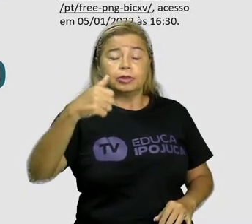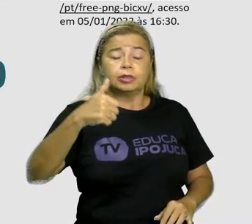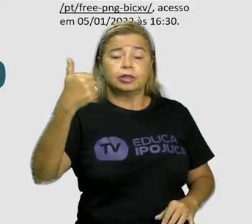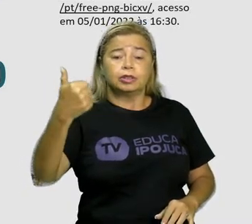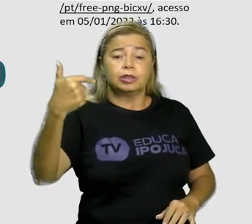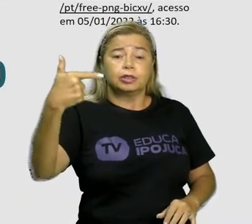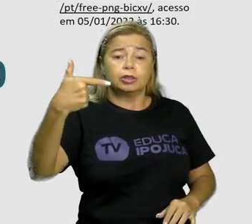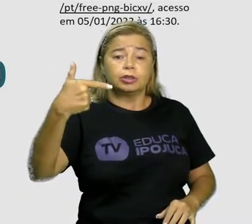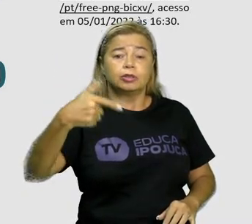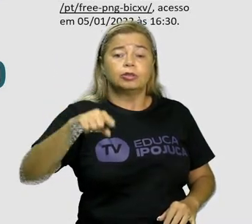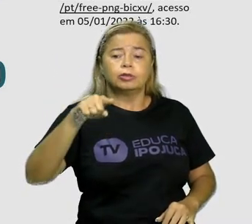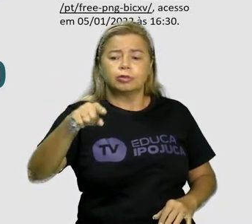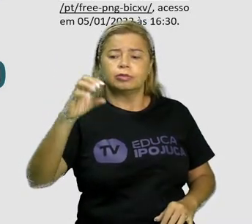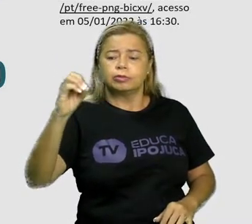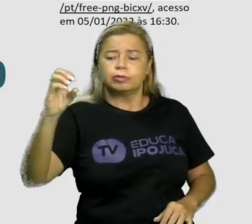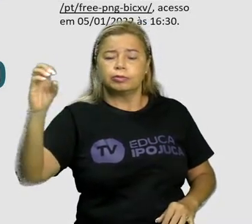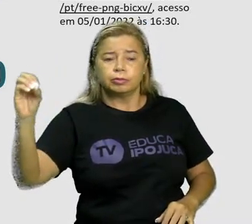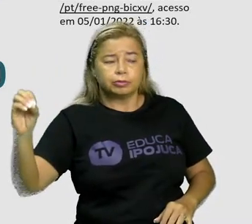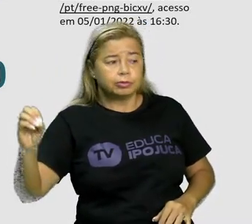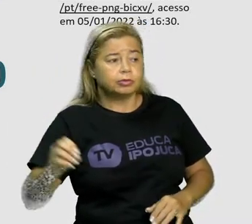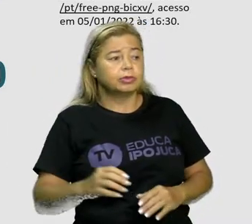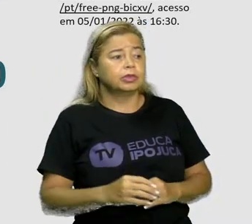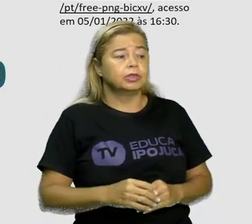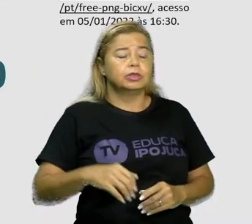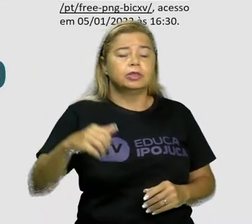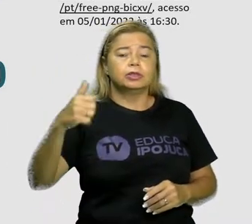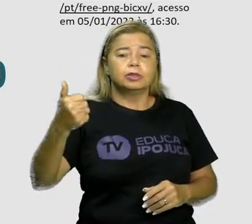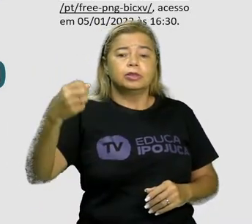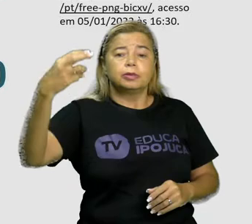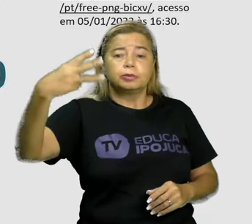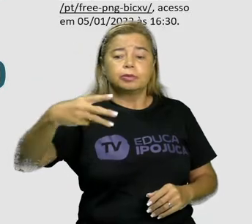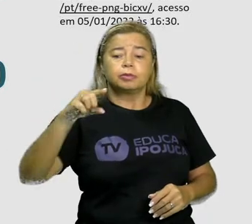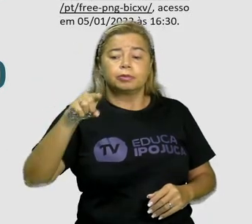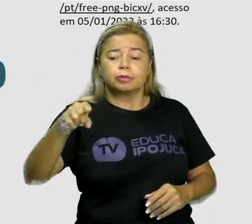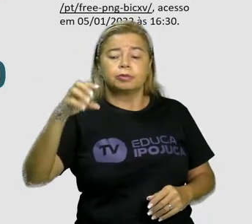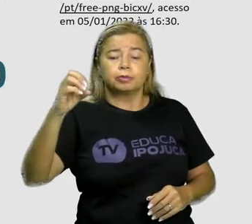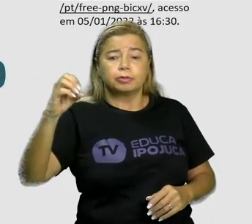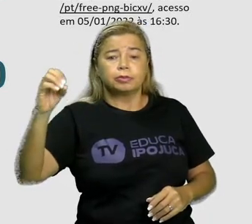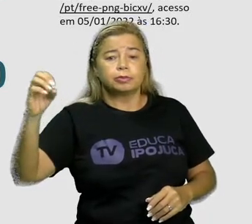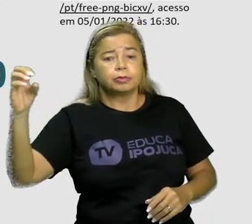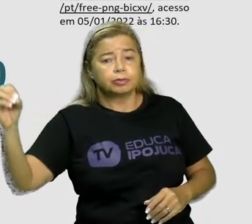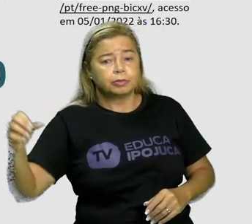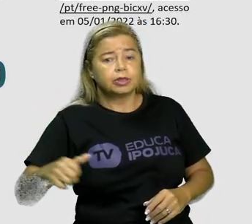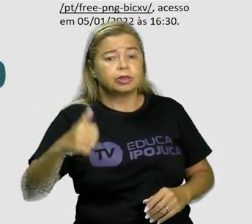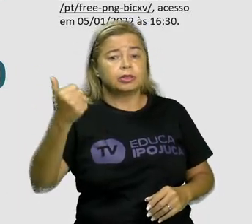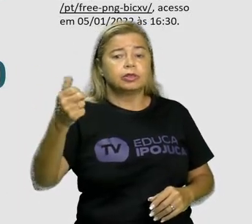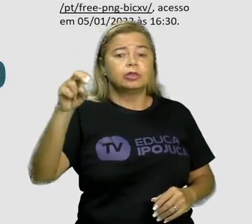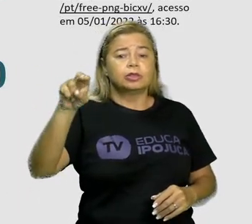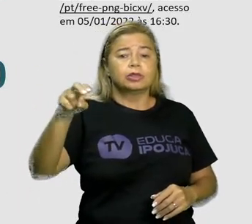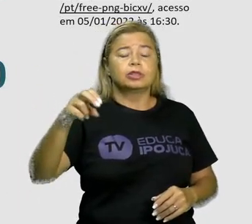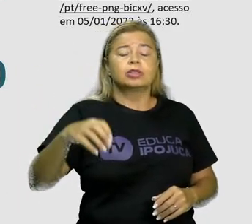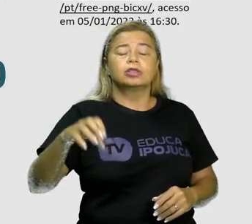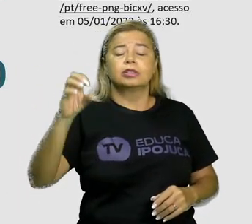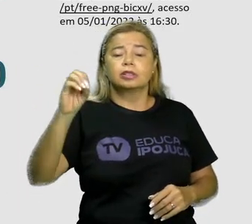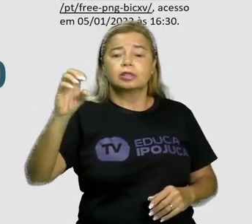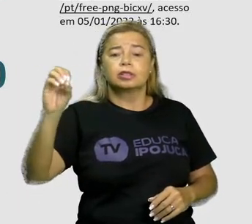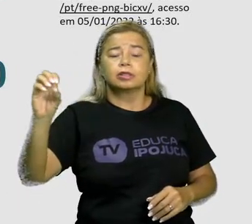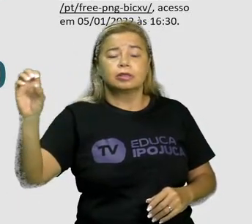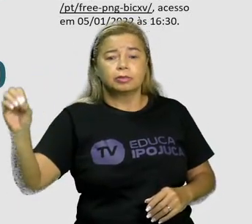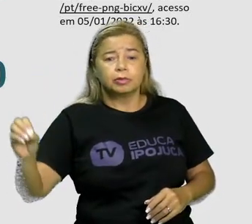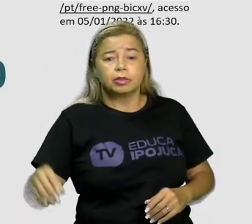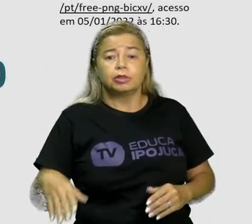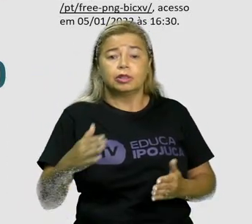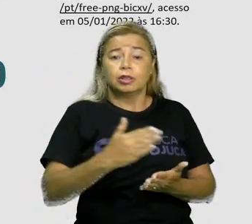treze mil, quinze mil. Ele vai o quê? Do menor para o maior. Já na nossa segunda